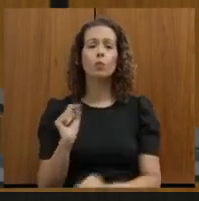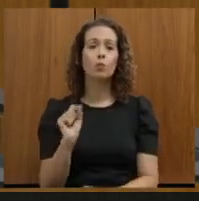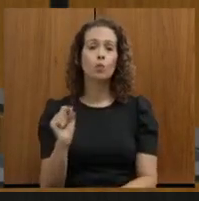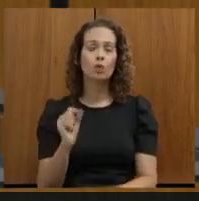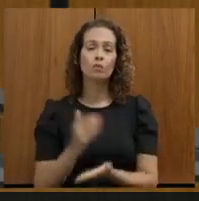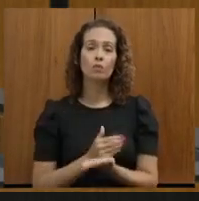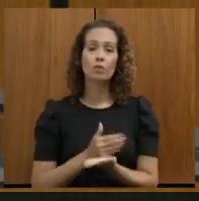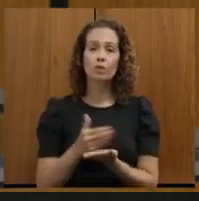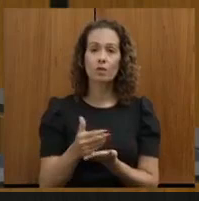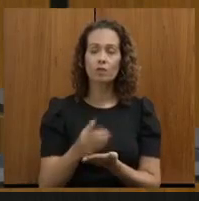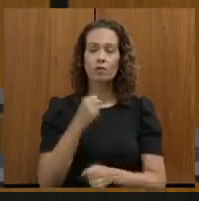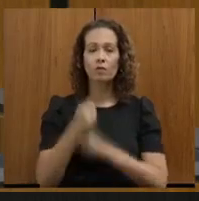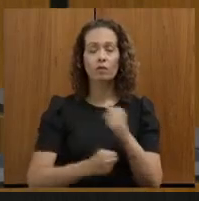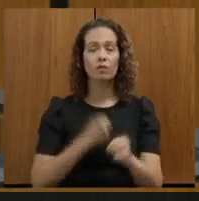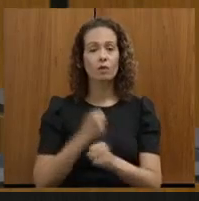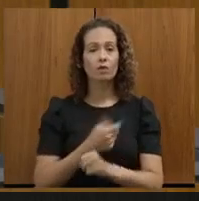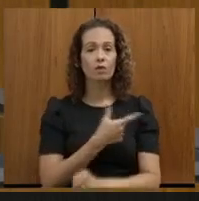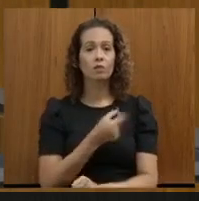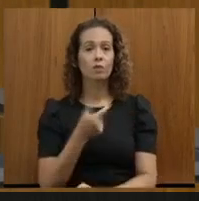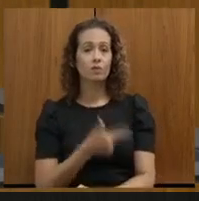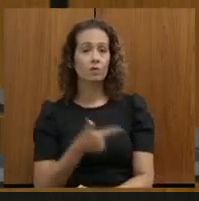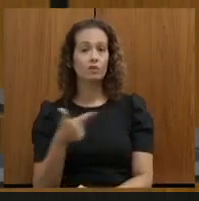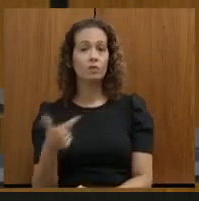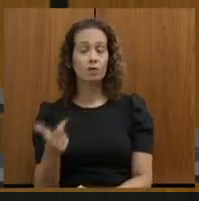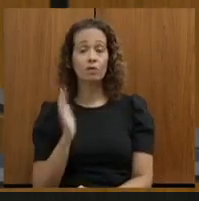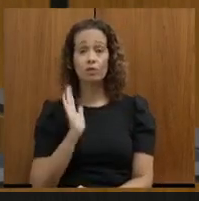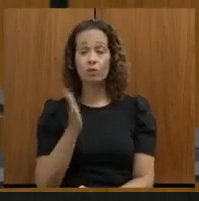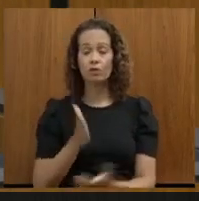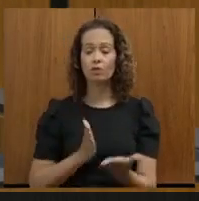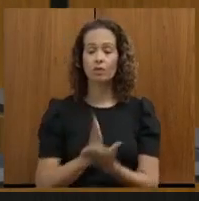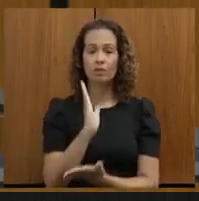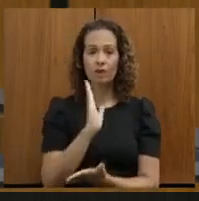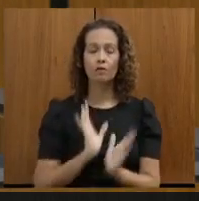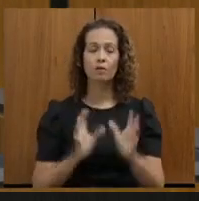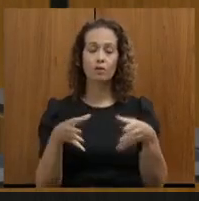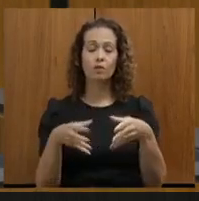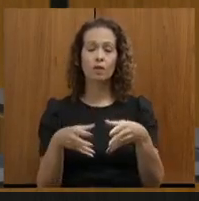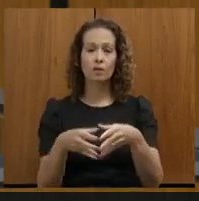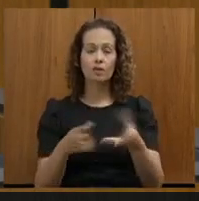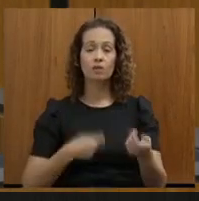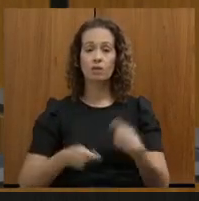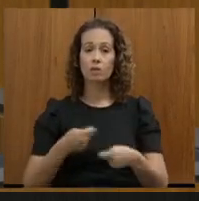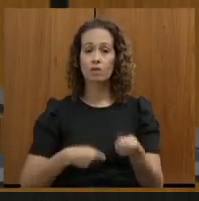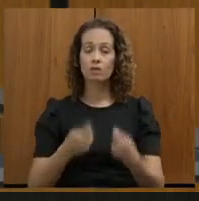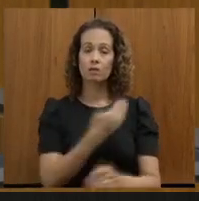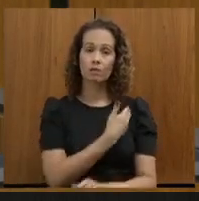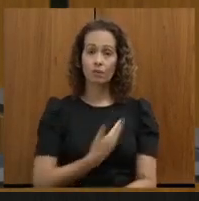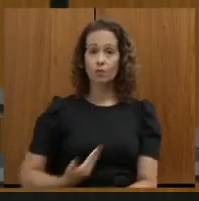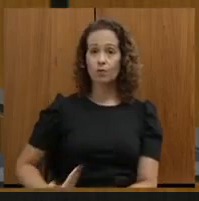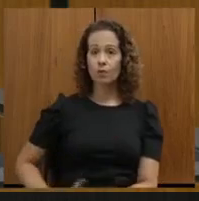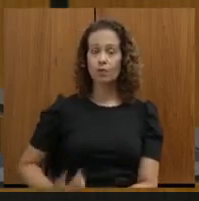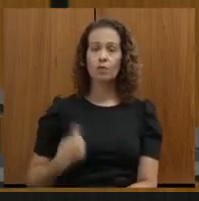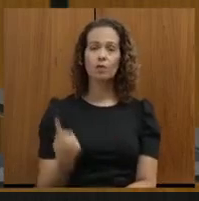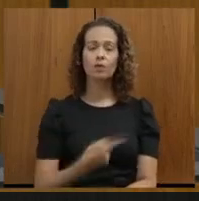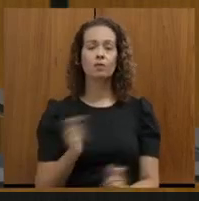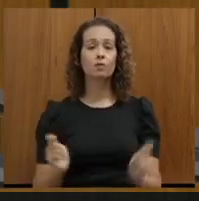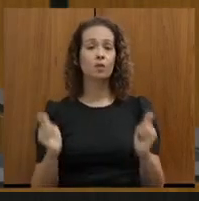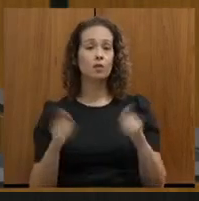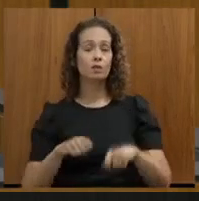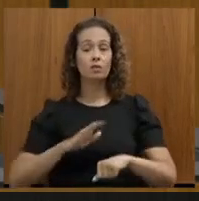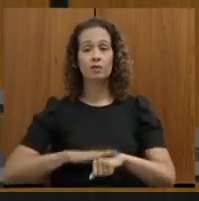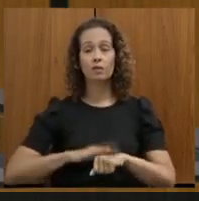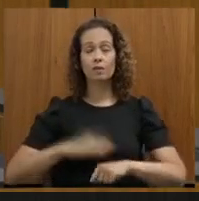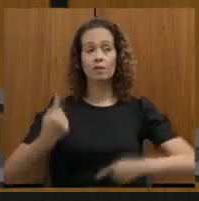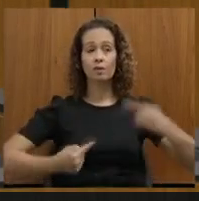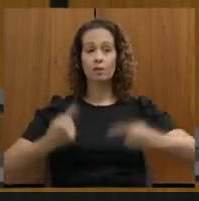que, no início do ano de 2022, já aprovado na Comissão de Administração Pública, nós possamos fazer esse